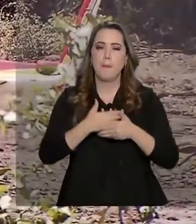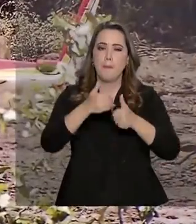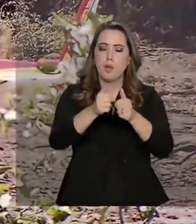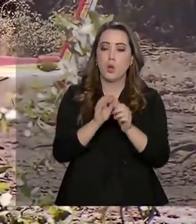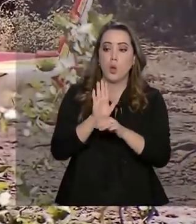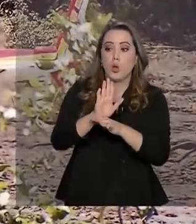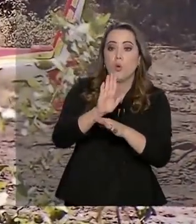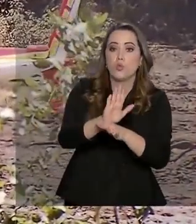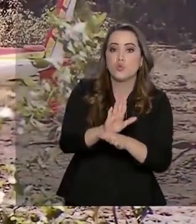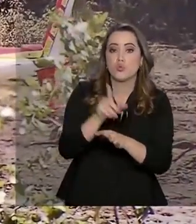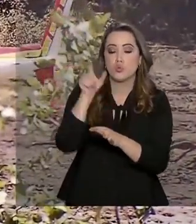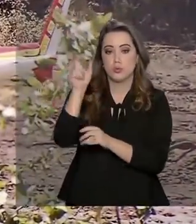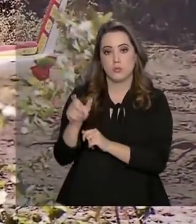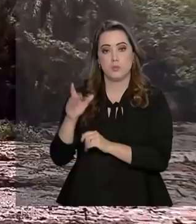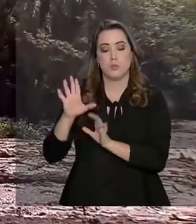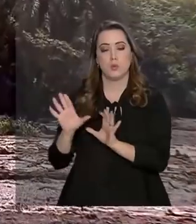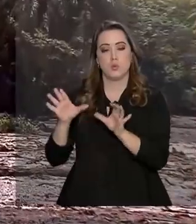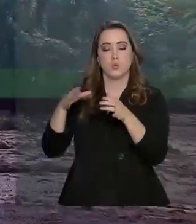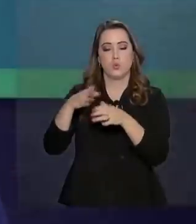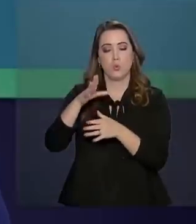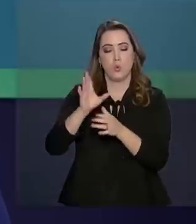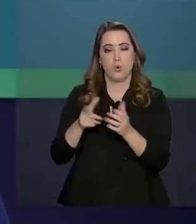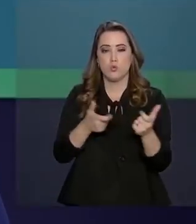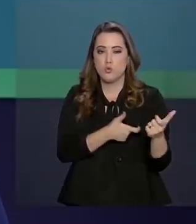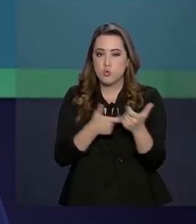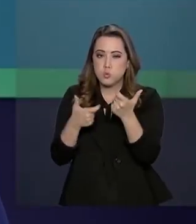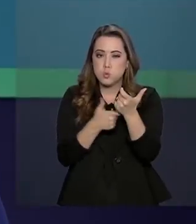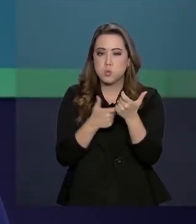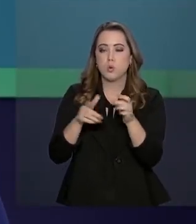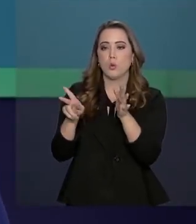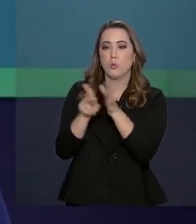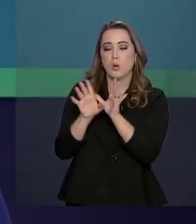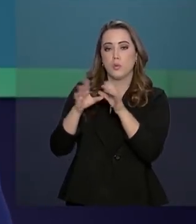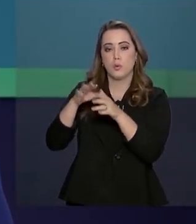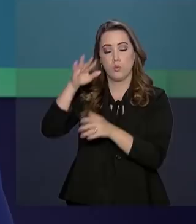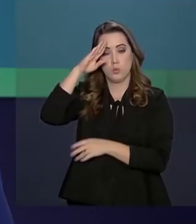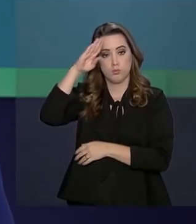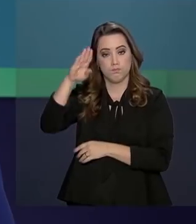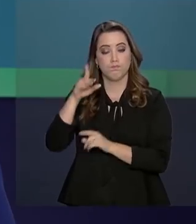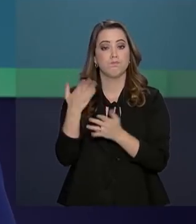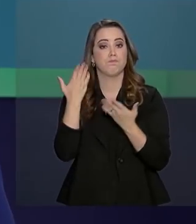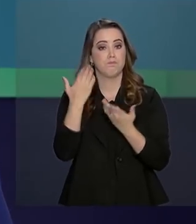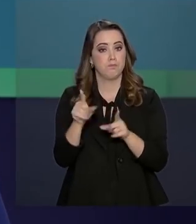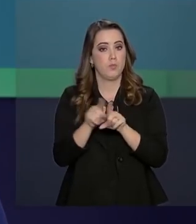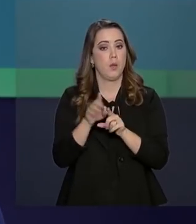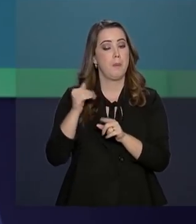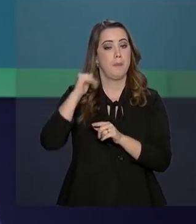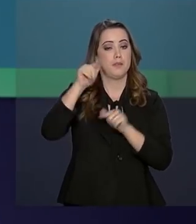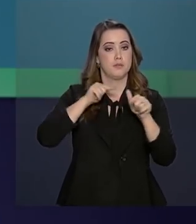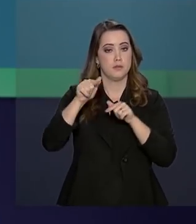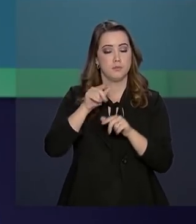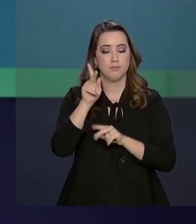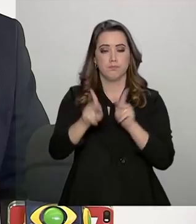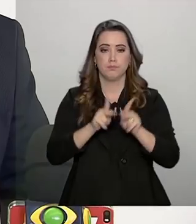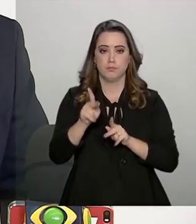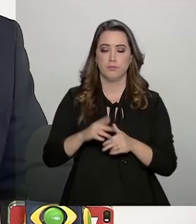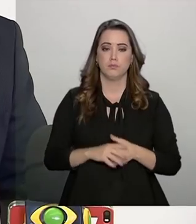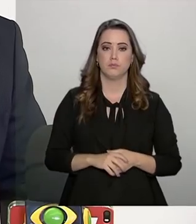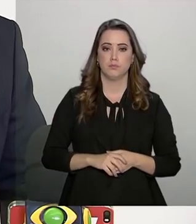reforço de bombeiros da Força Nacional de Segurança. E o governo federal anuncia mais ações para a população atingida.